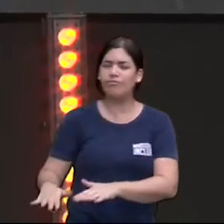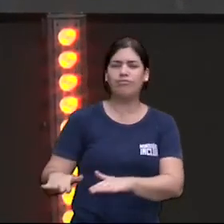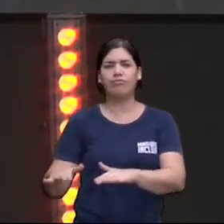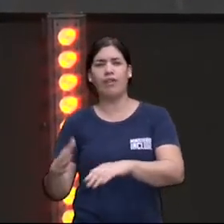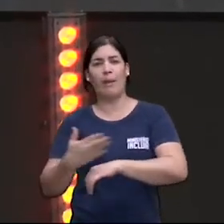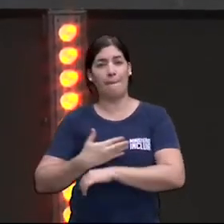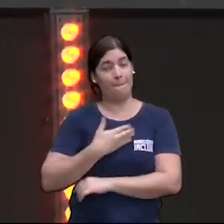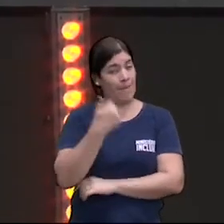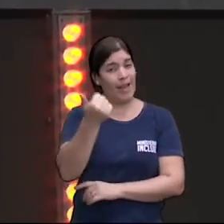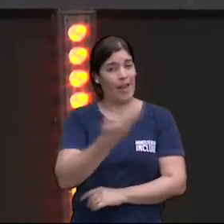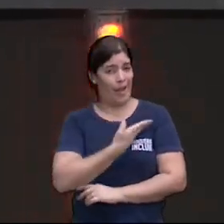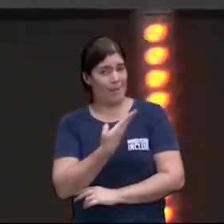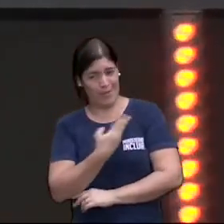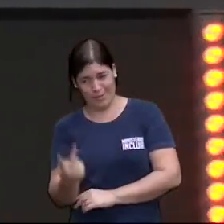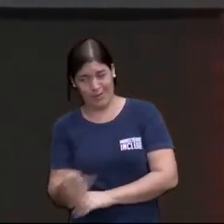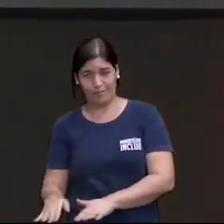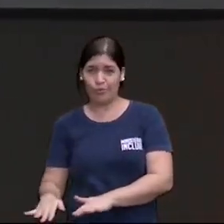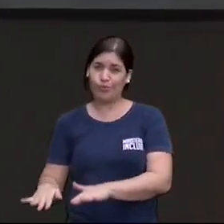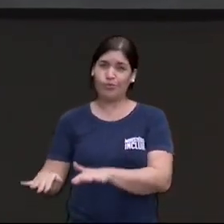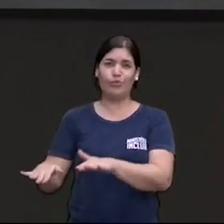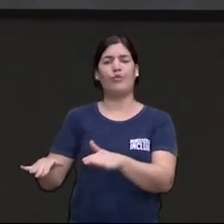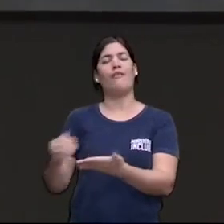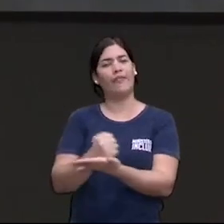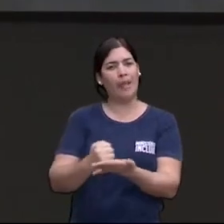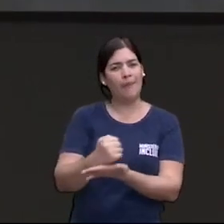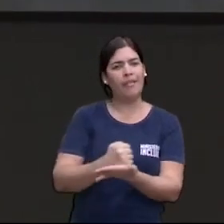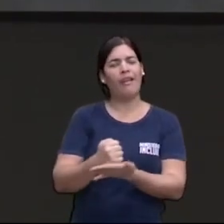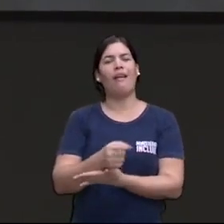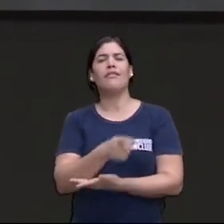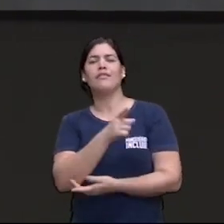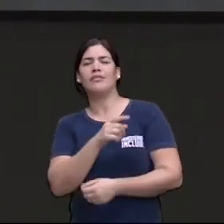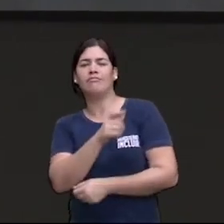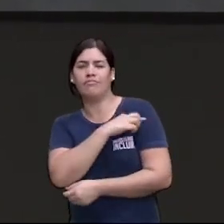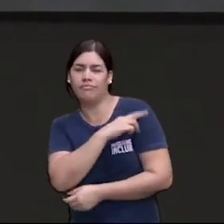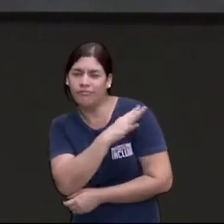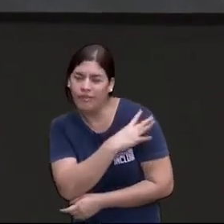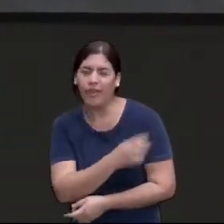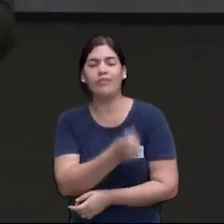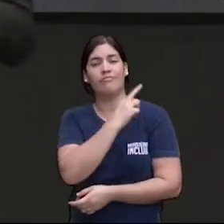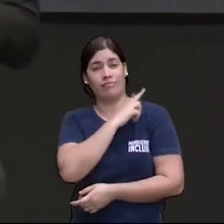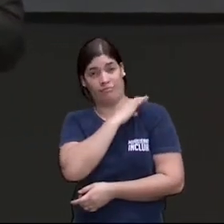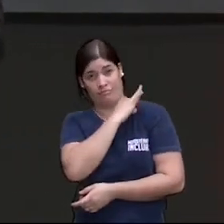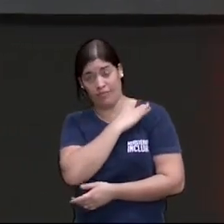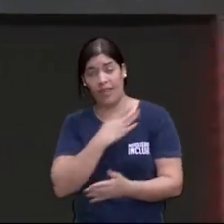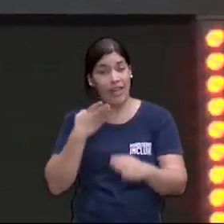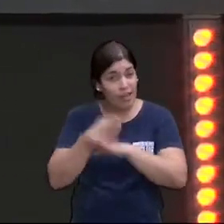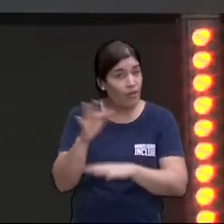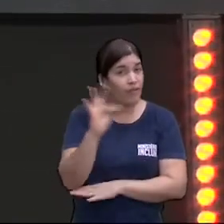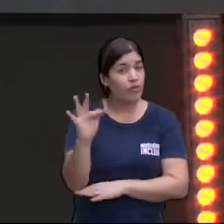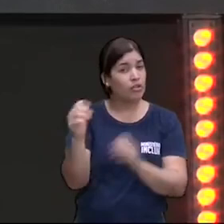amiguinhos passaram pela escola fundamental ensino médio juntos entraram na faculdade